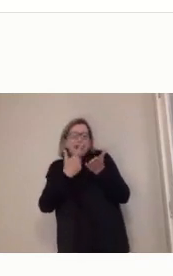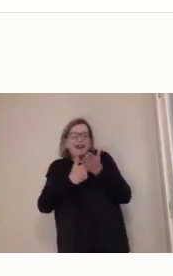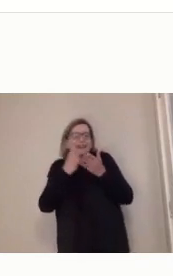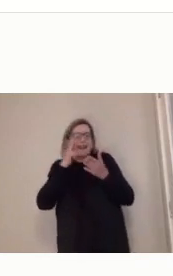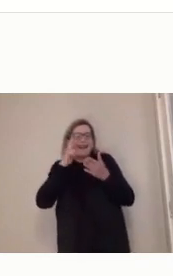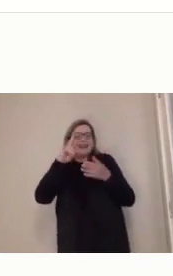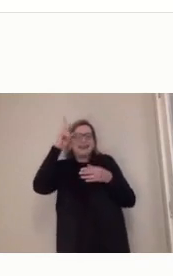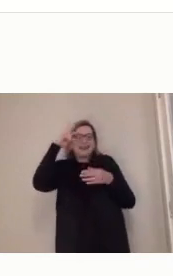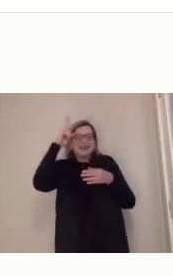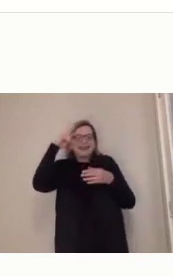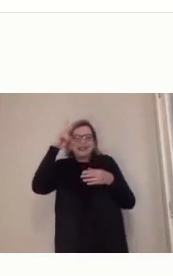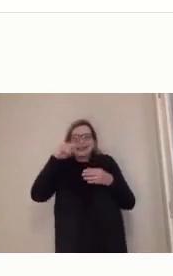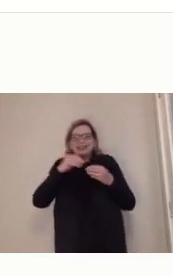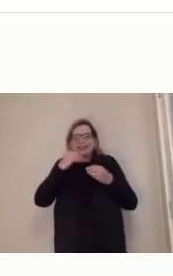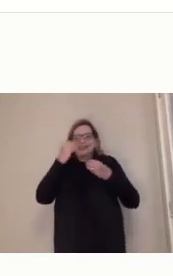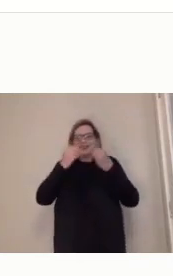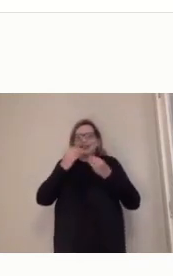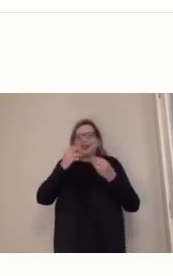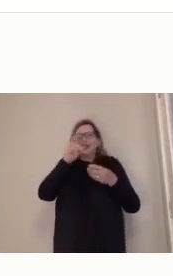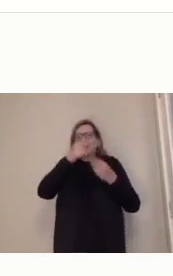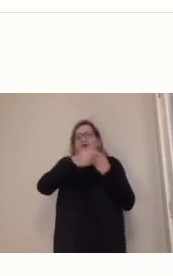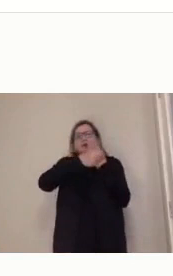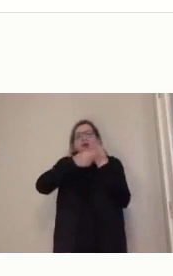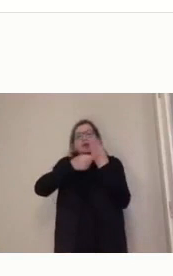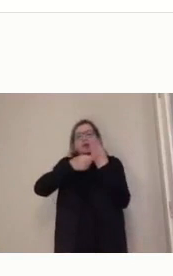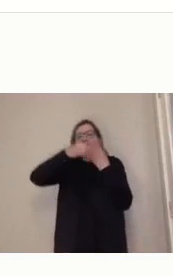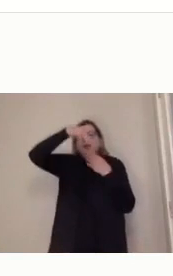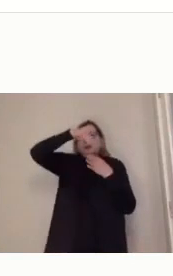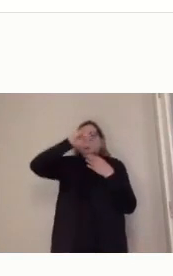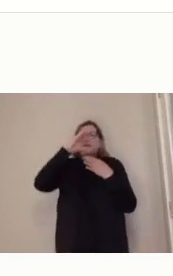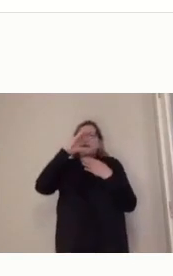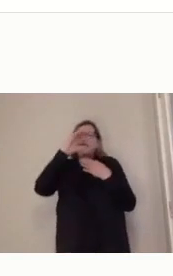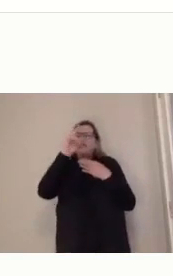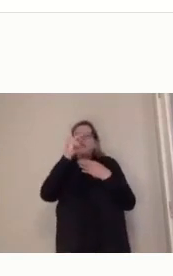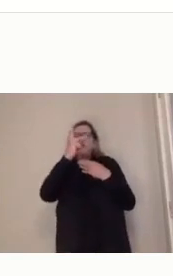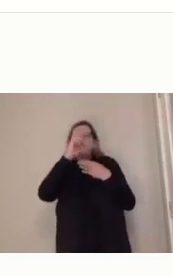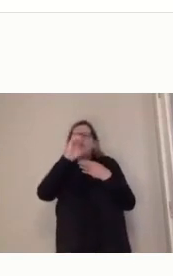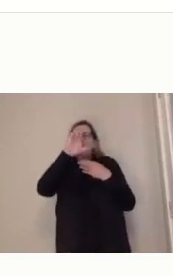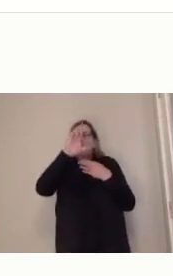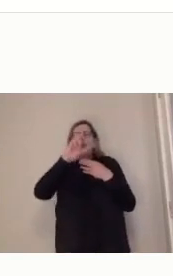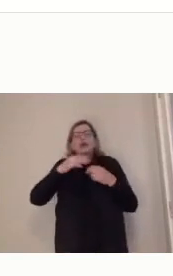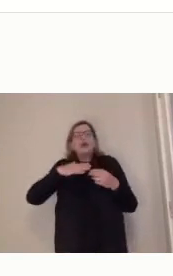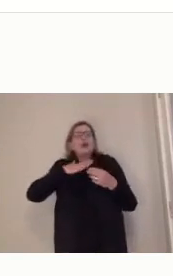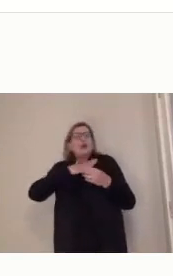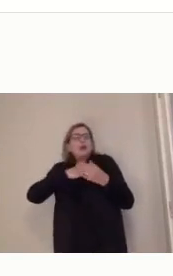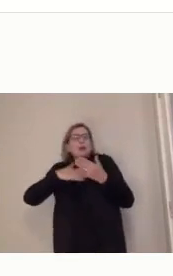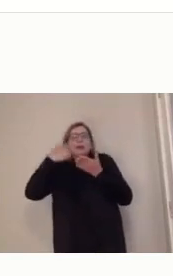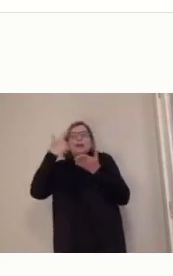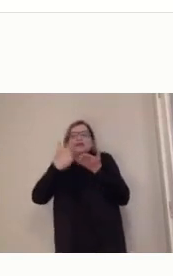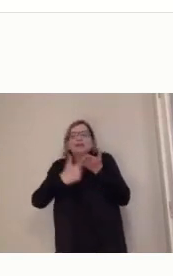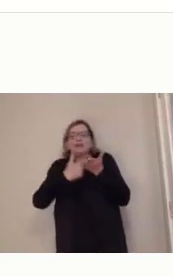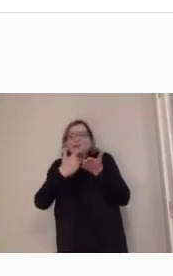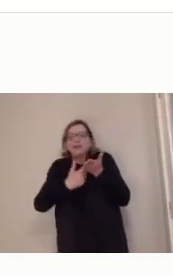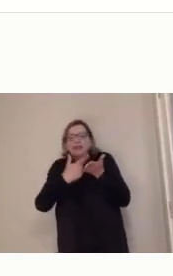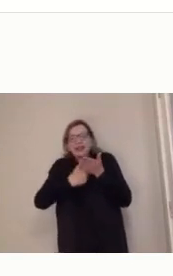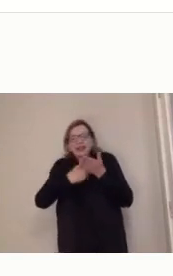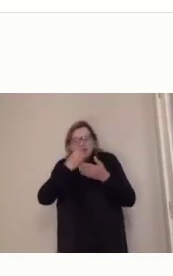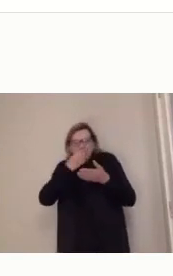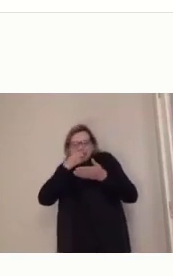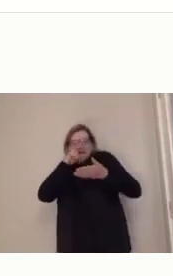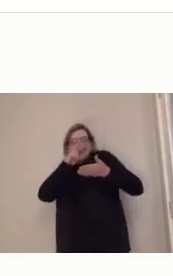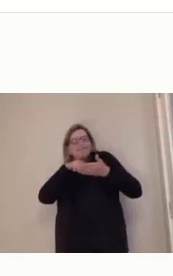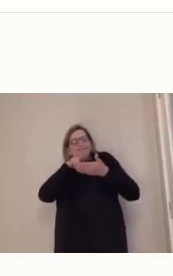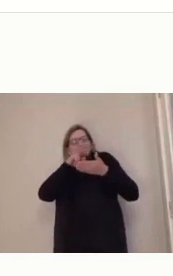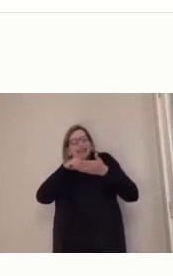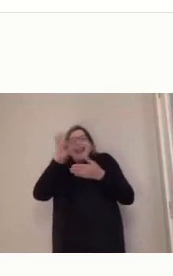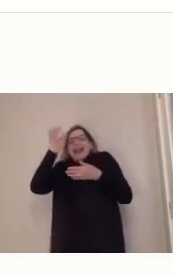chamado Polegazinha, eu sempre faço muita propaganda desse livro, porque é um livro, é muito gostoso de ler, é um livro que você lê rapidamente, né? Em